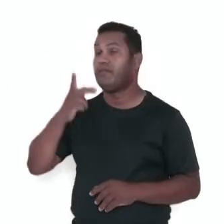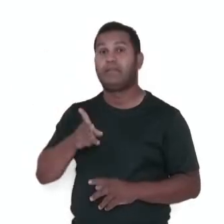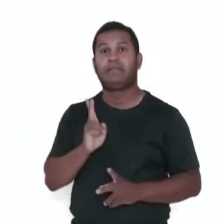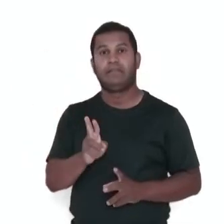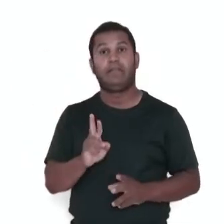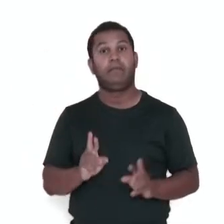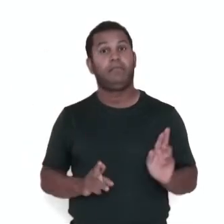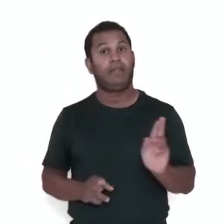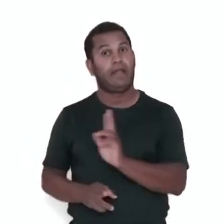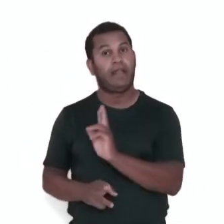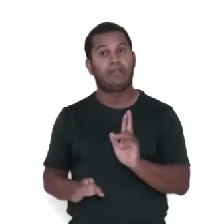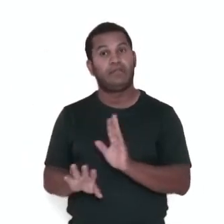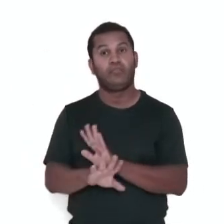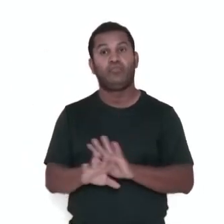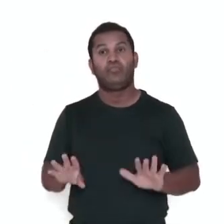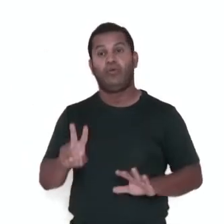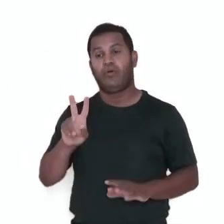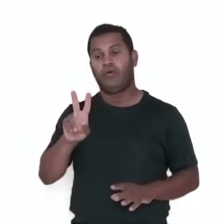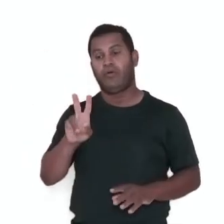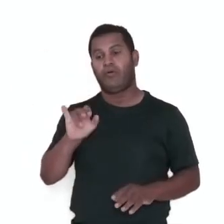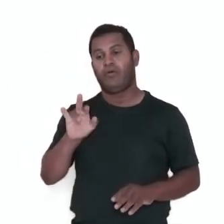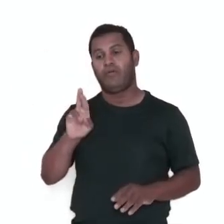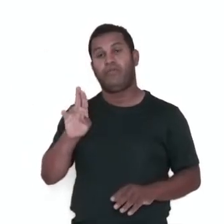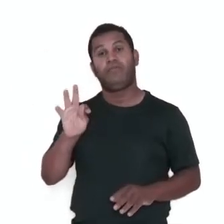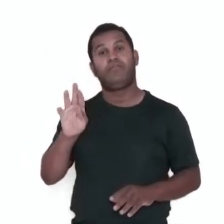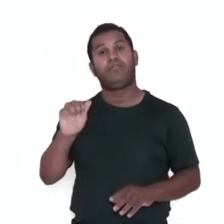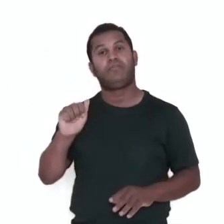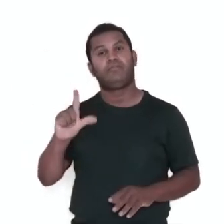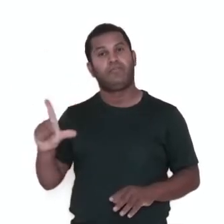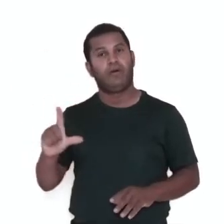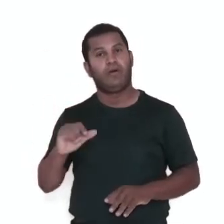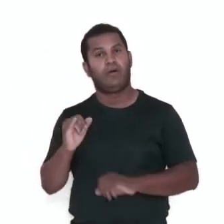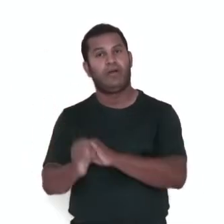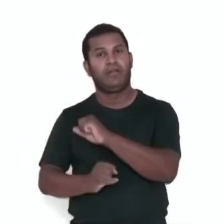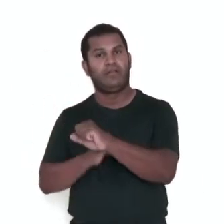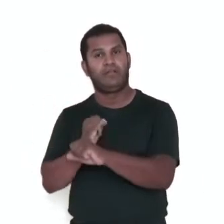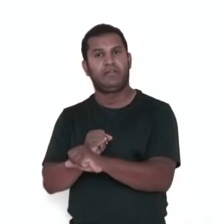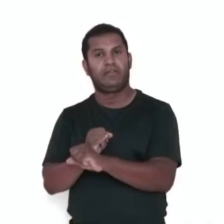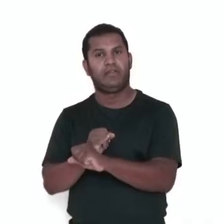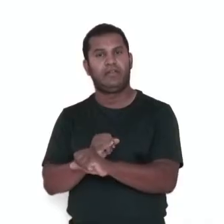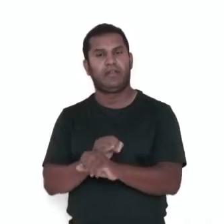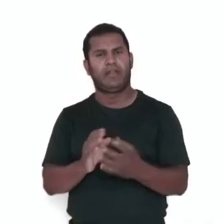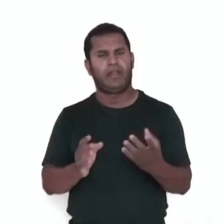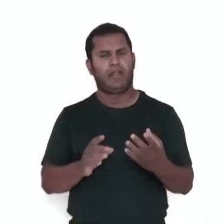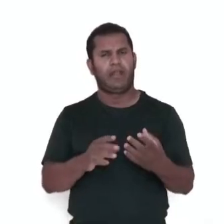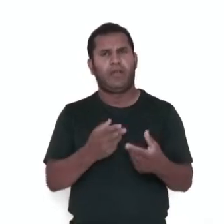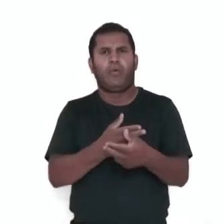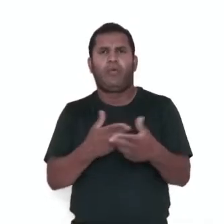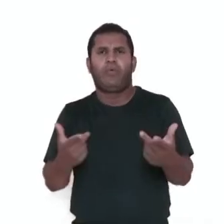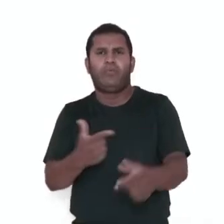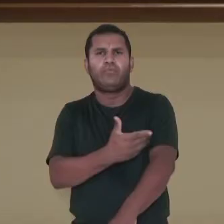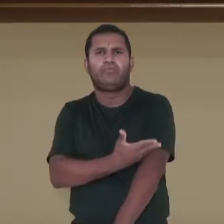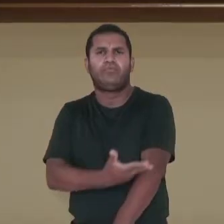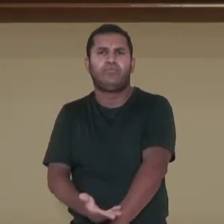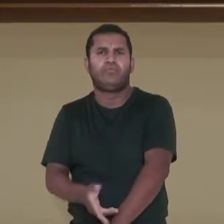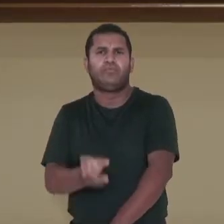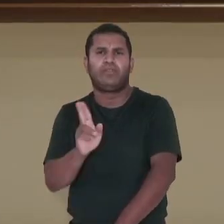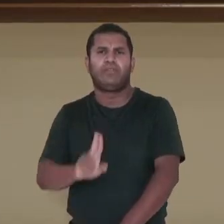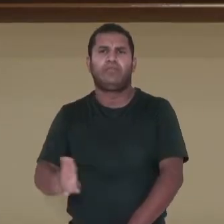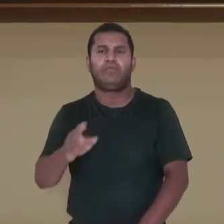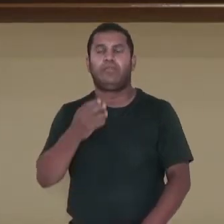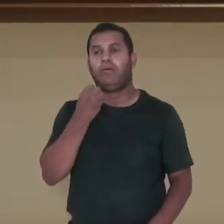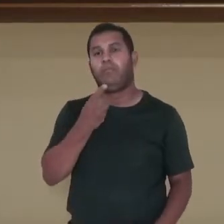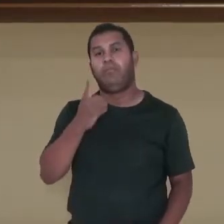de boas atitudes humanas, como o bom dia e o por favor. Então, aqui ela está usando argumentos que